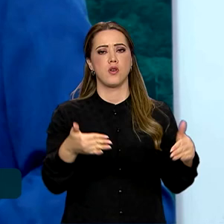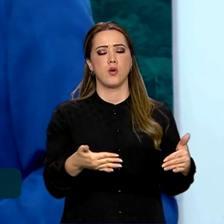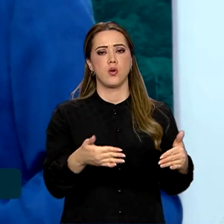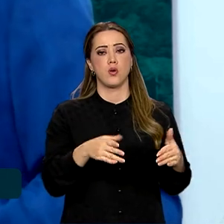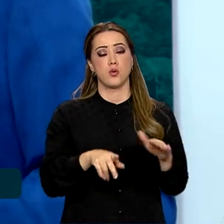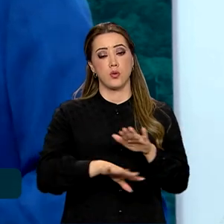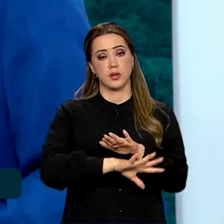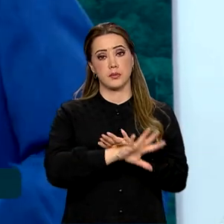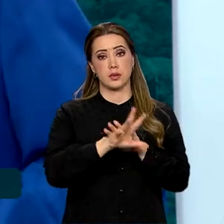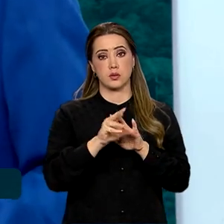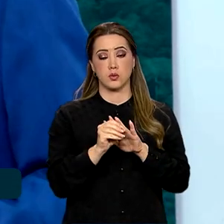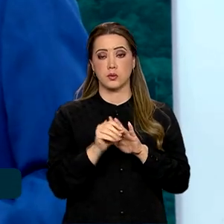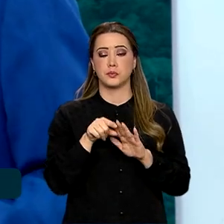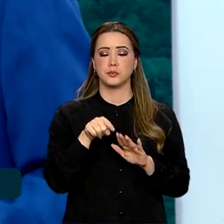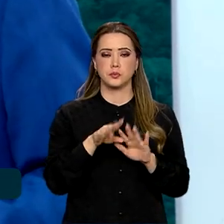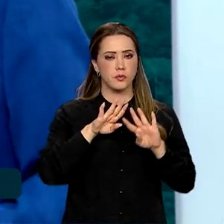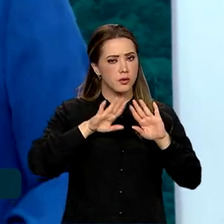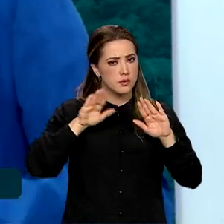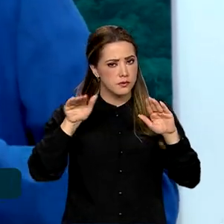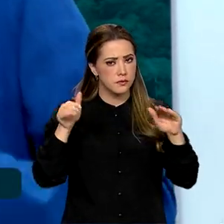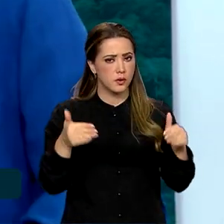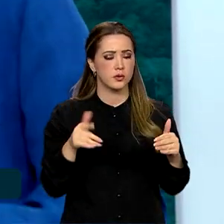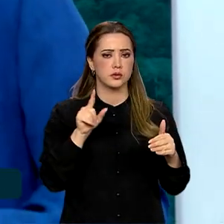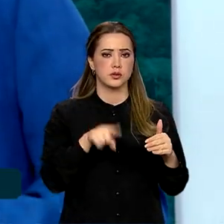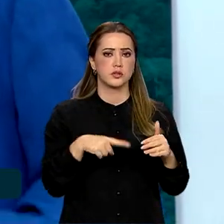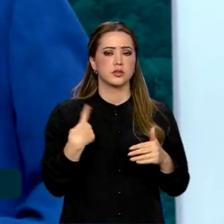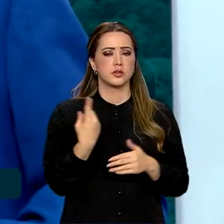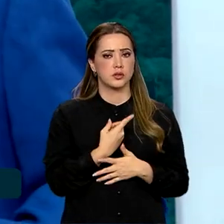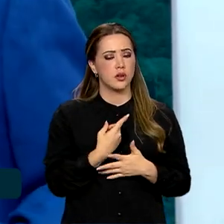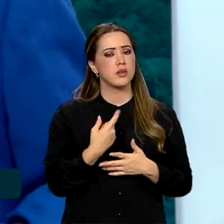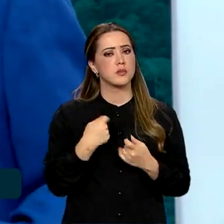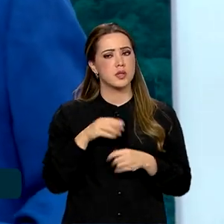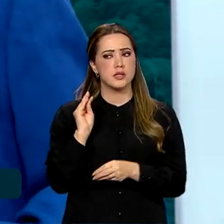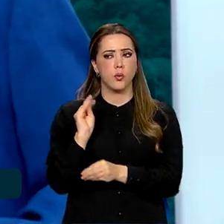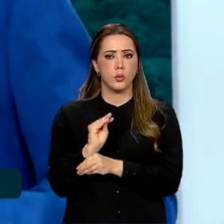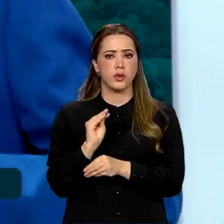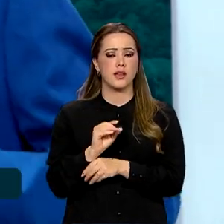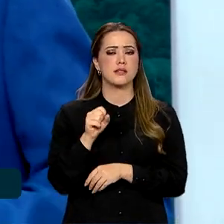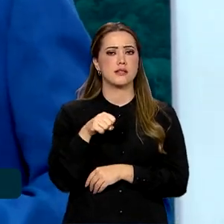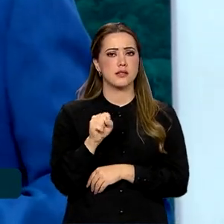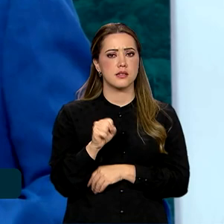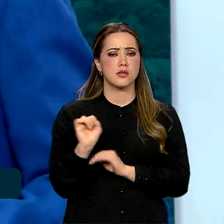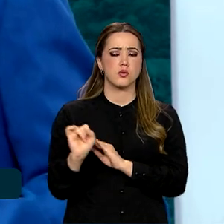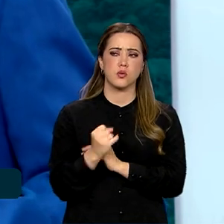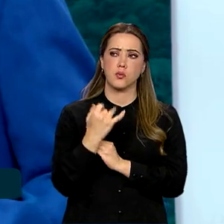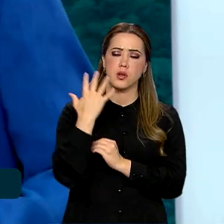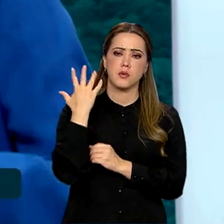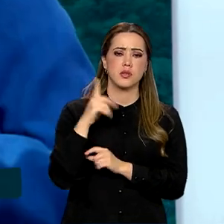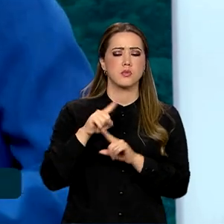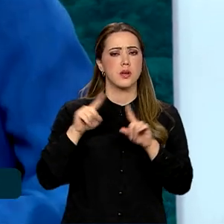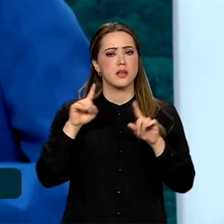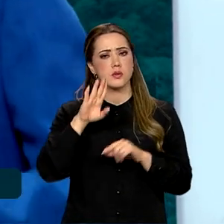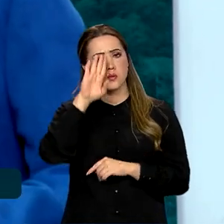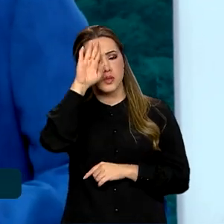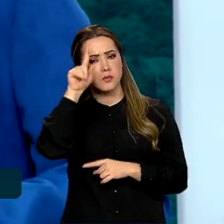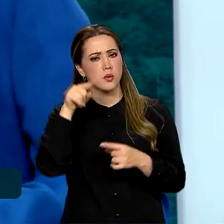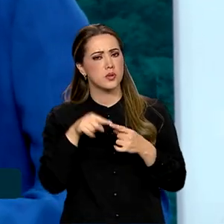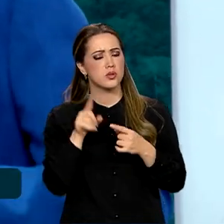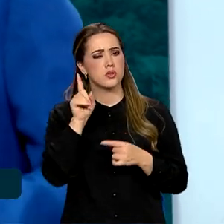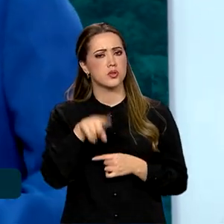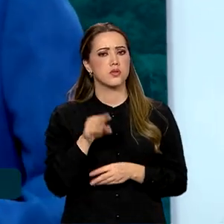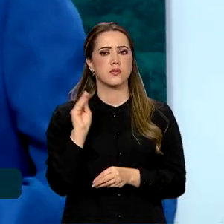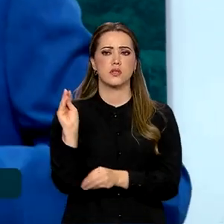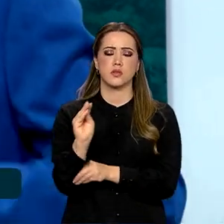Amazônia. Então, esse olhar é, vamos cuidar sim do meio ambiente, mas a prioridade é também cuidar